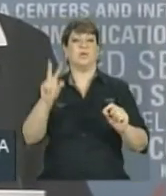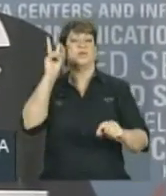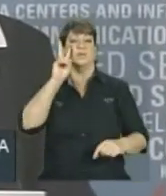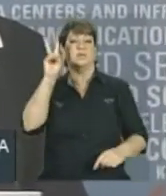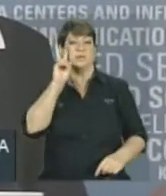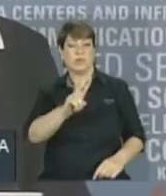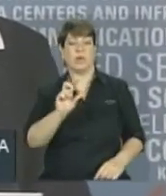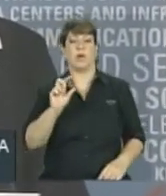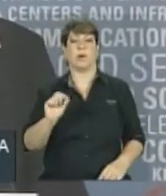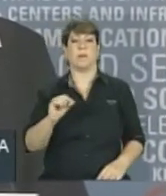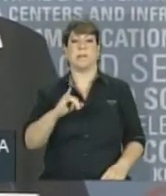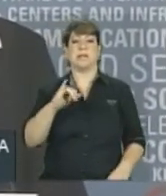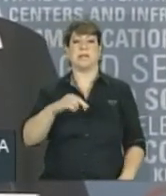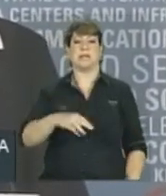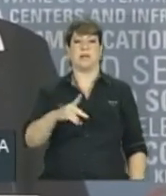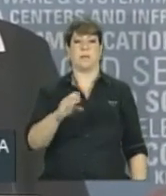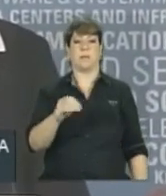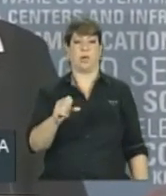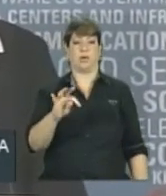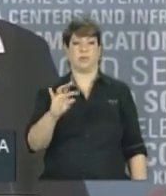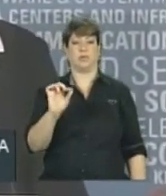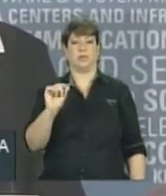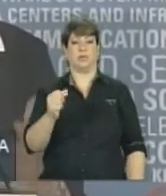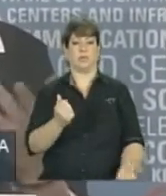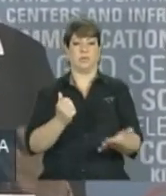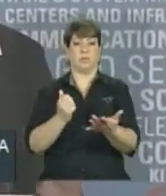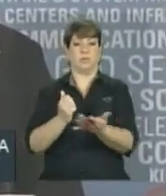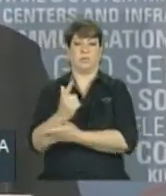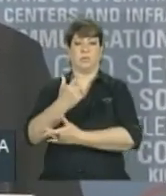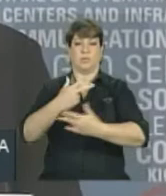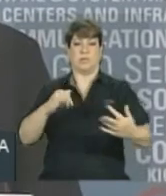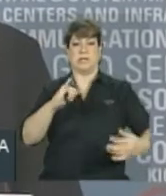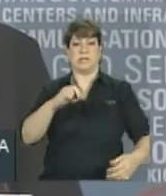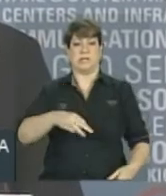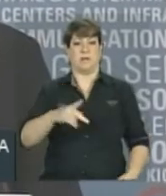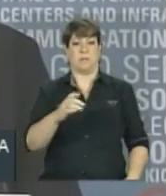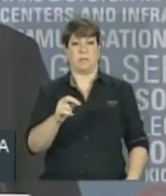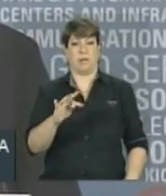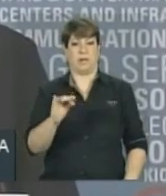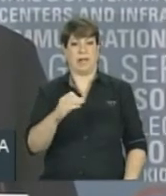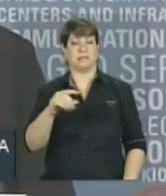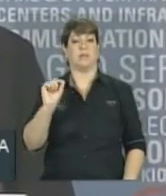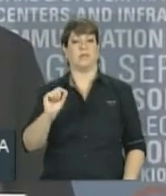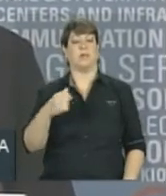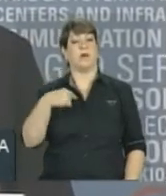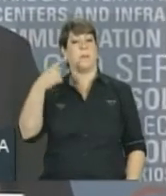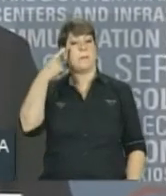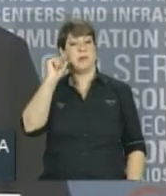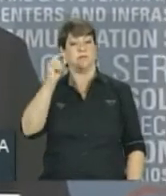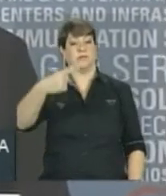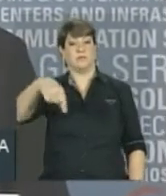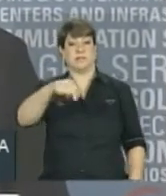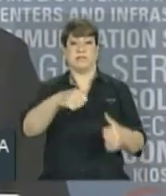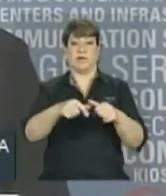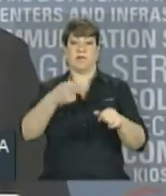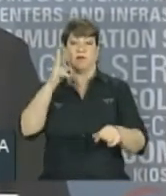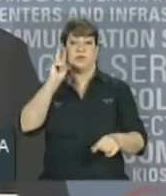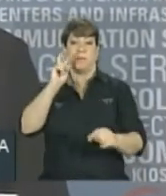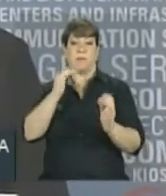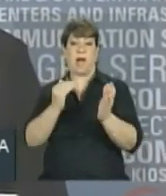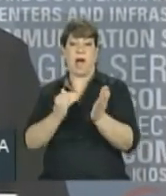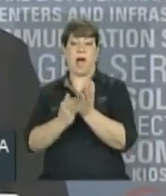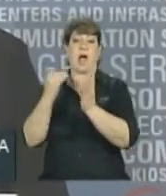impostos de importação, eu imagino que o senhor esteja se referindo à questão do aumento da